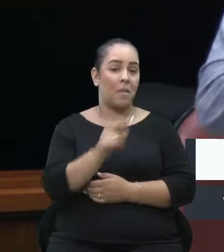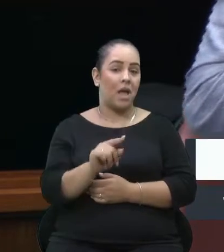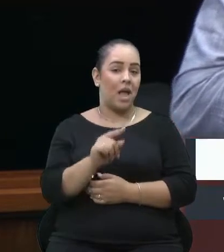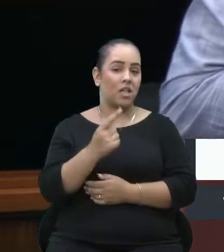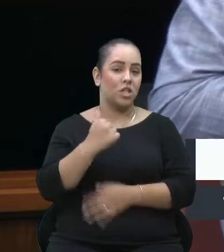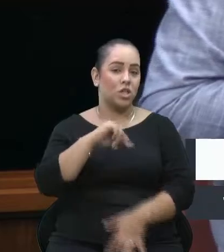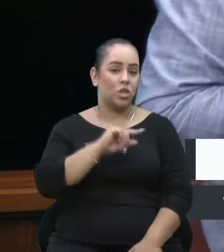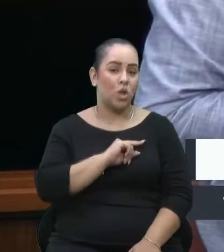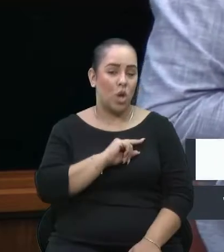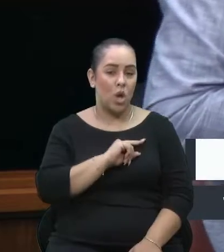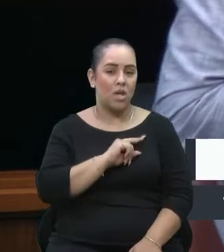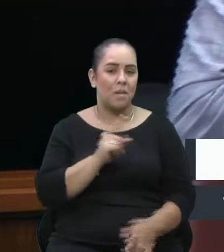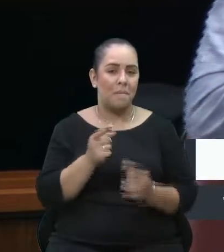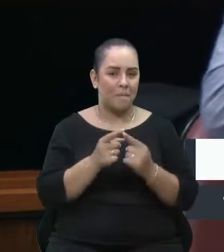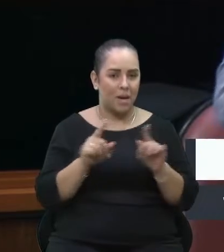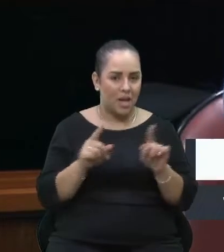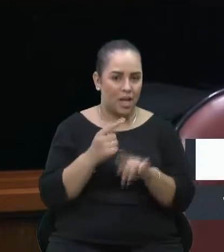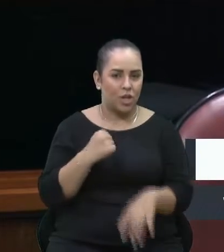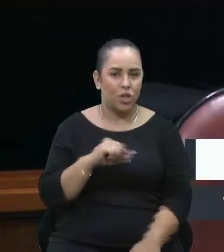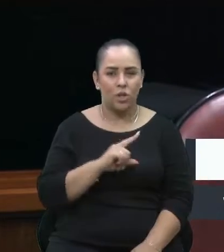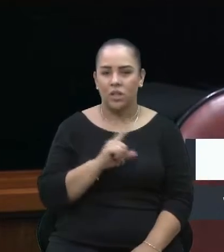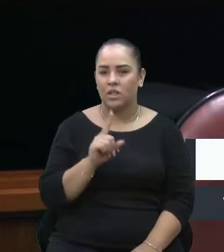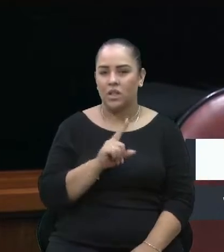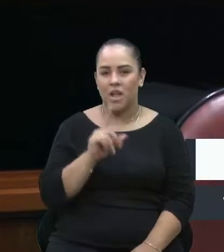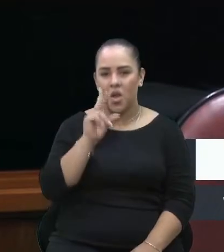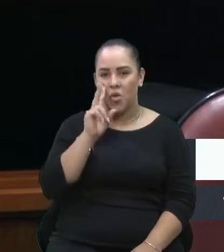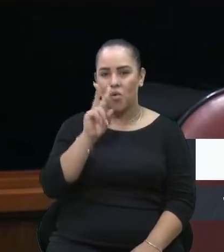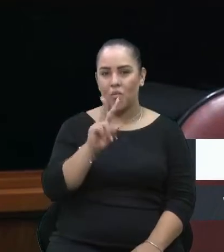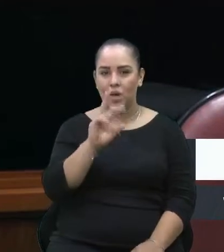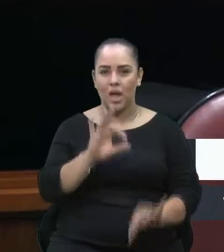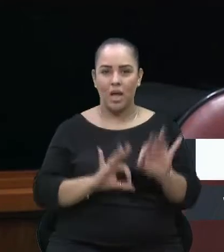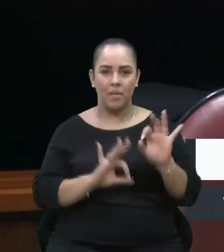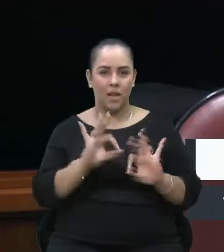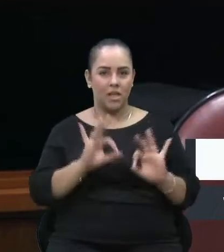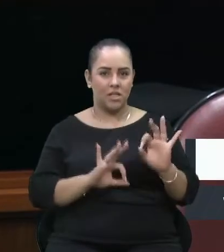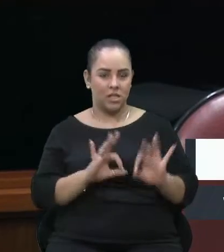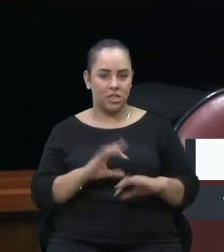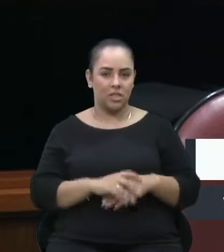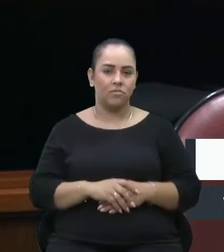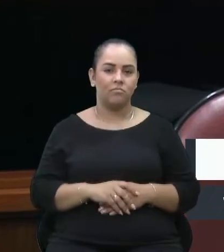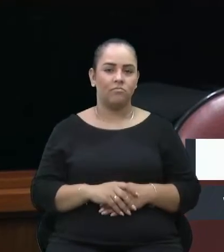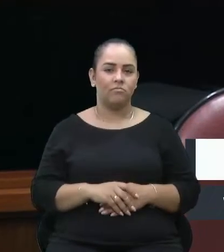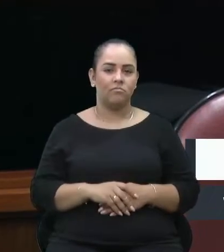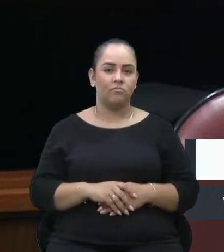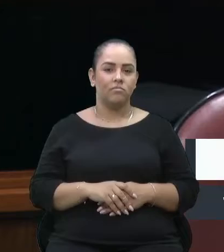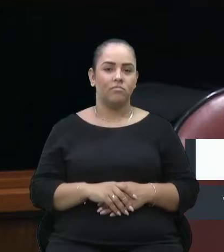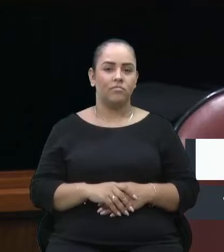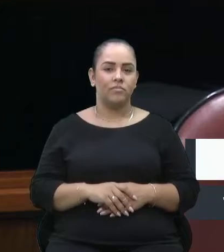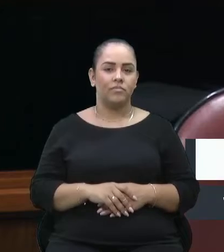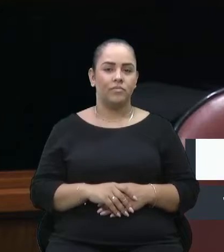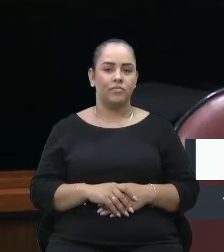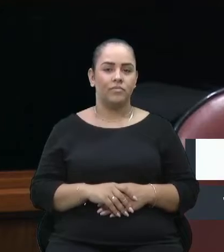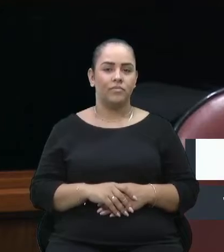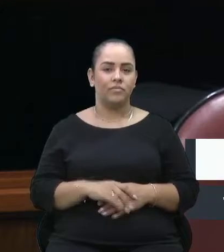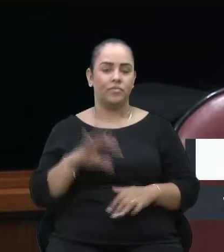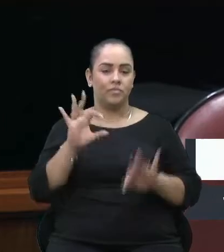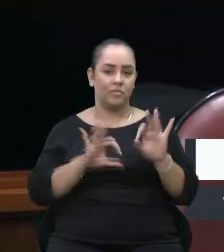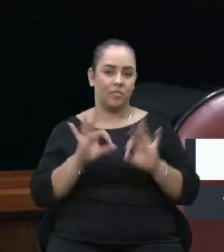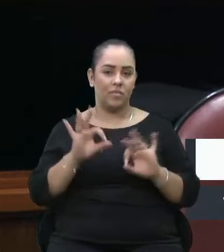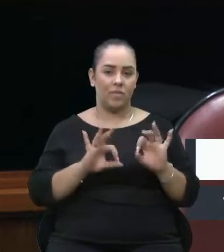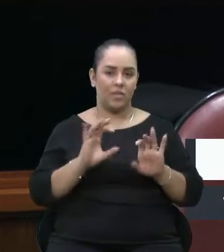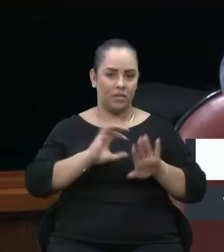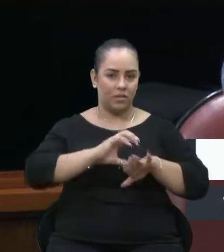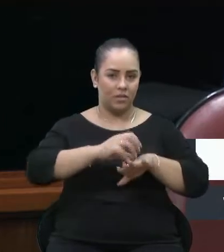a questão de planejamento do transporte, planejamento,